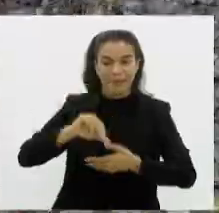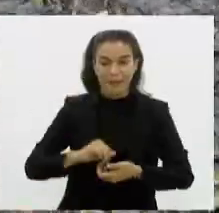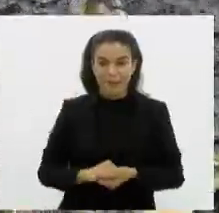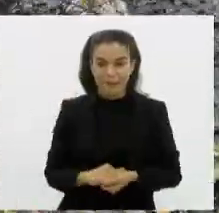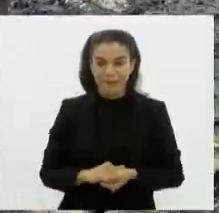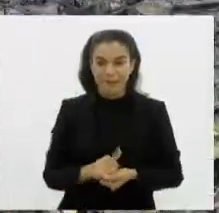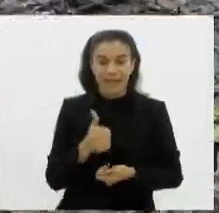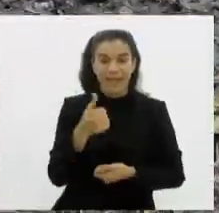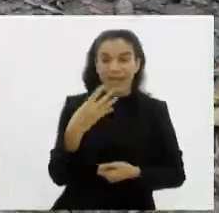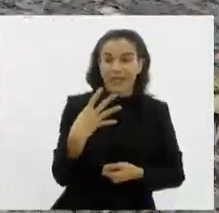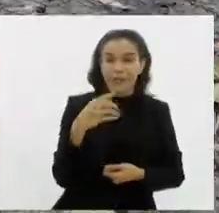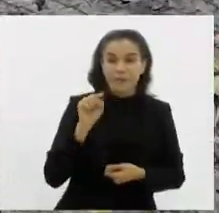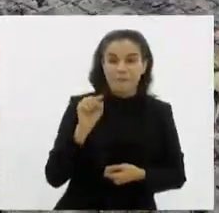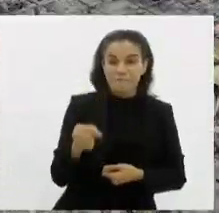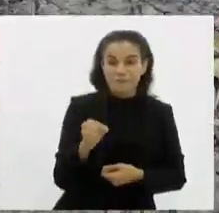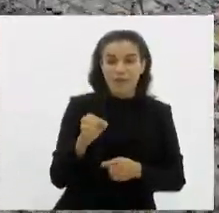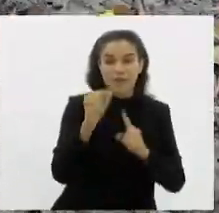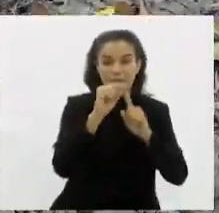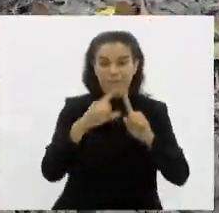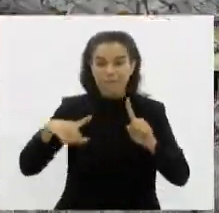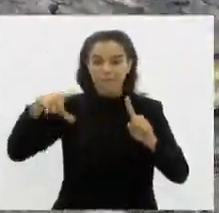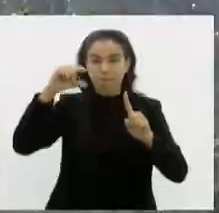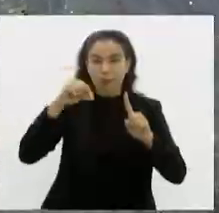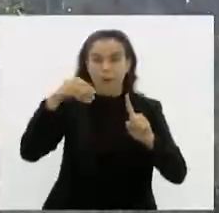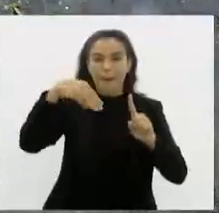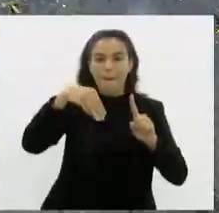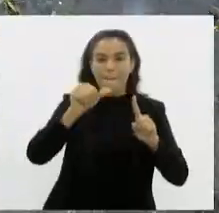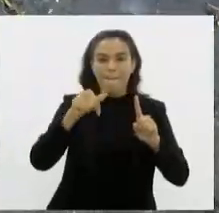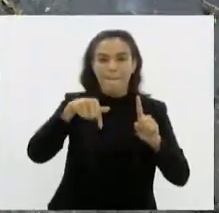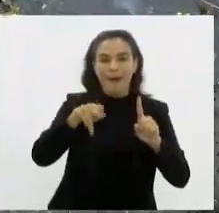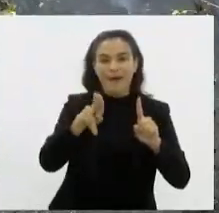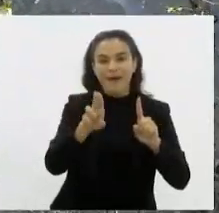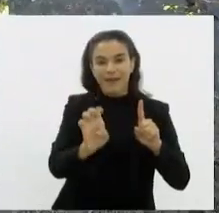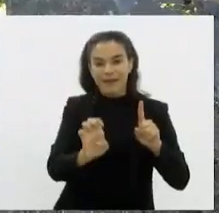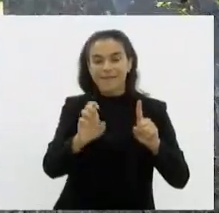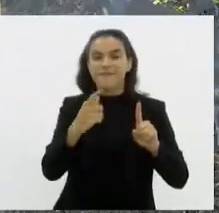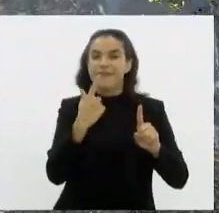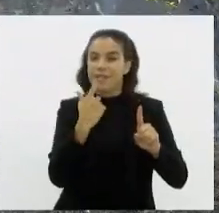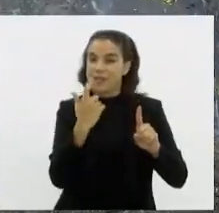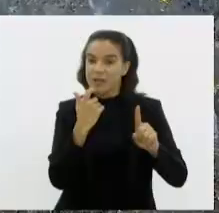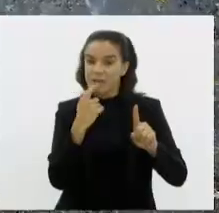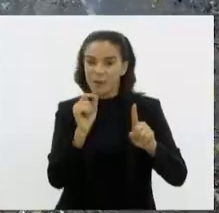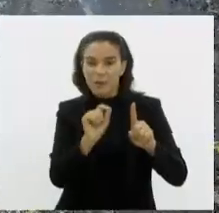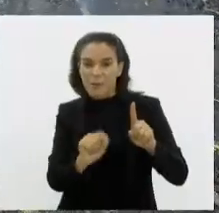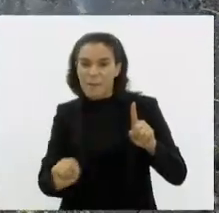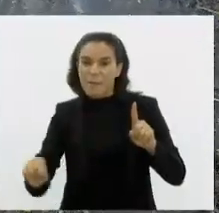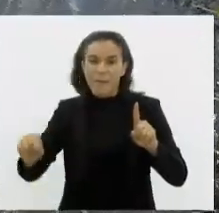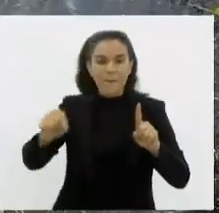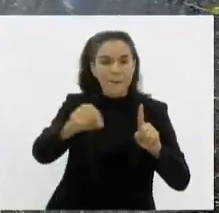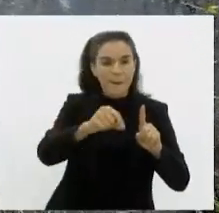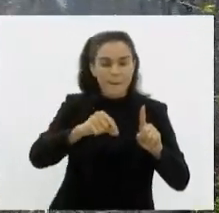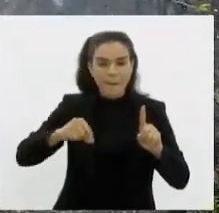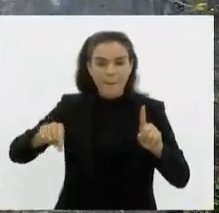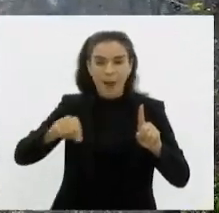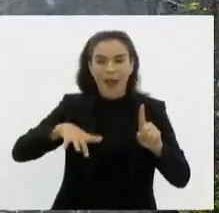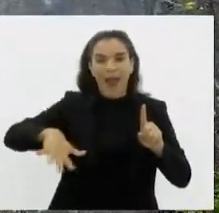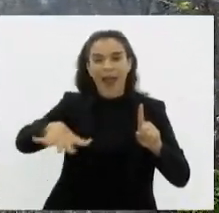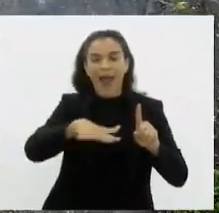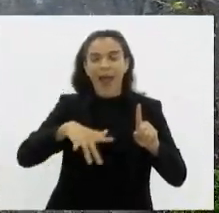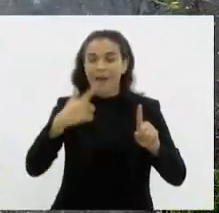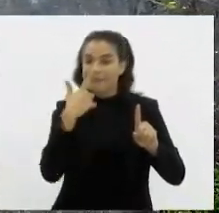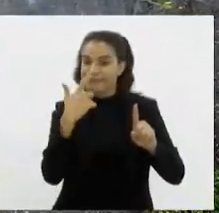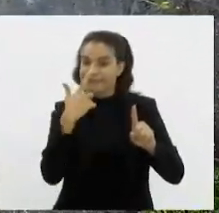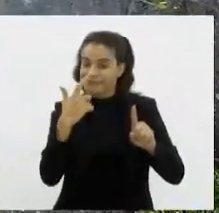Cerca de 14 mil mudas da espécie Mangue Vermelho estão sendo cultivadas em uma área ao redor da estação de tratamento de esgoto Alegria, no